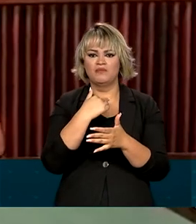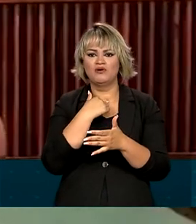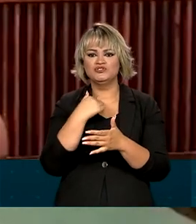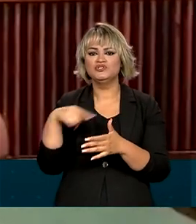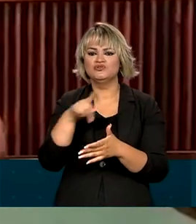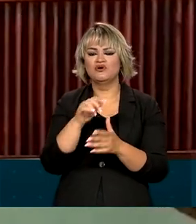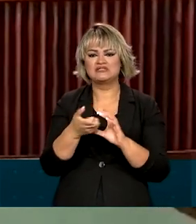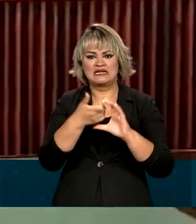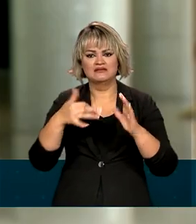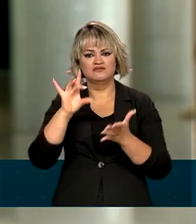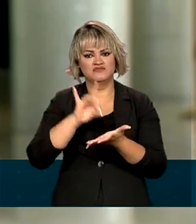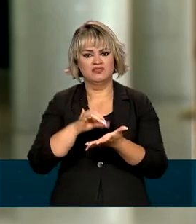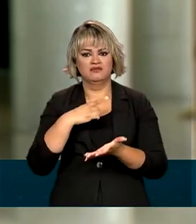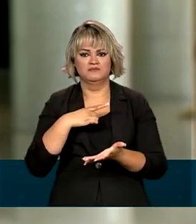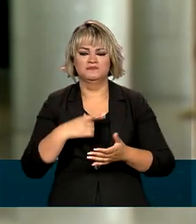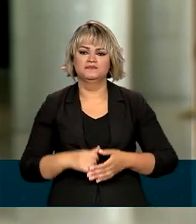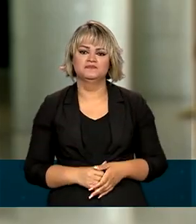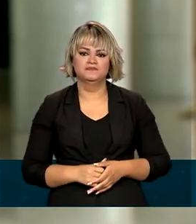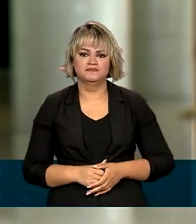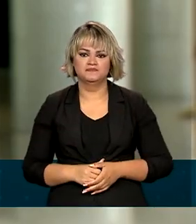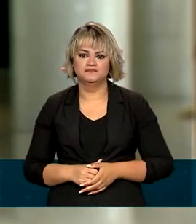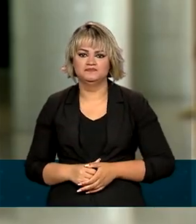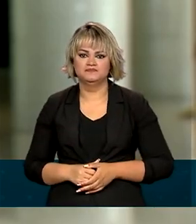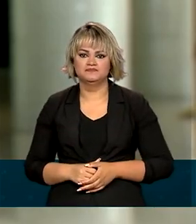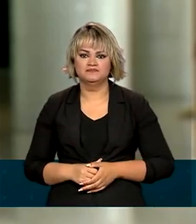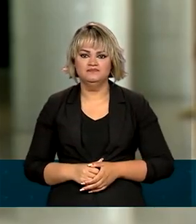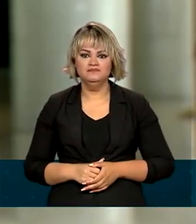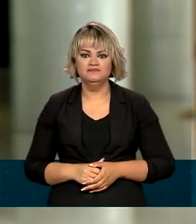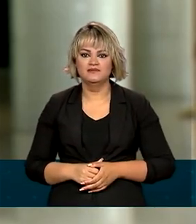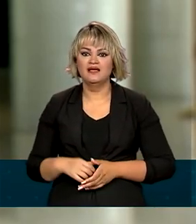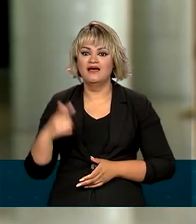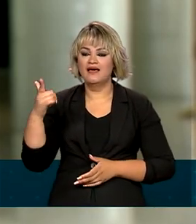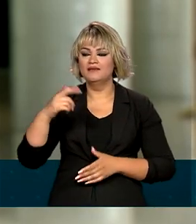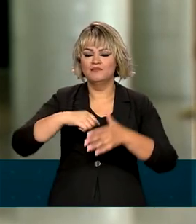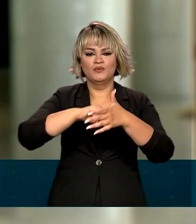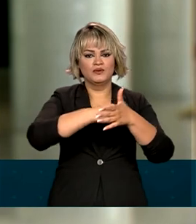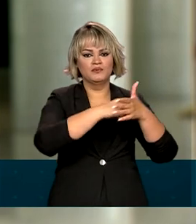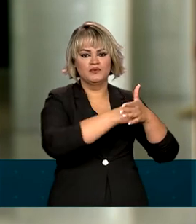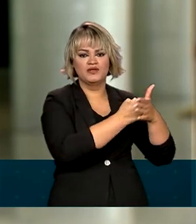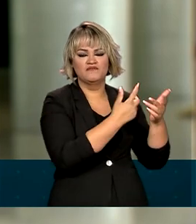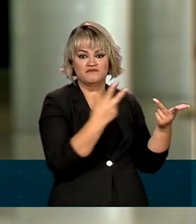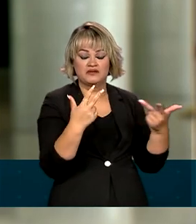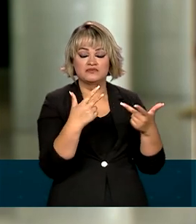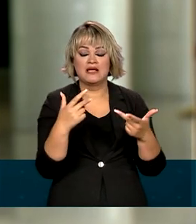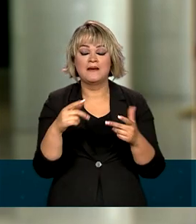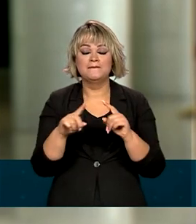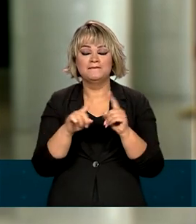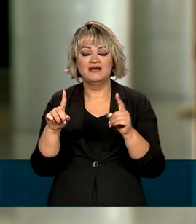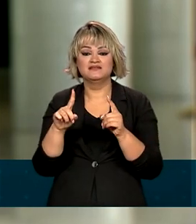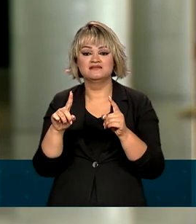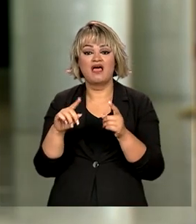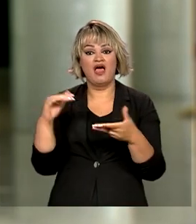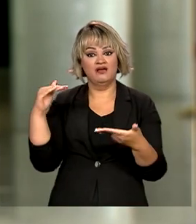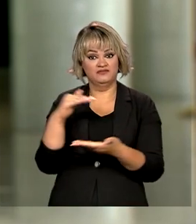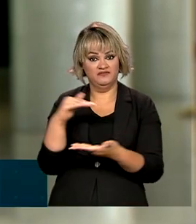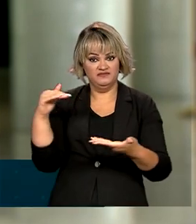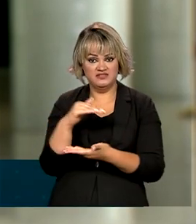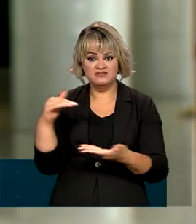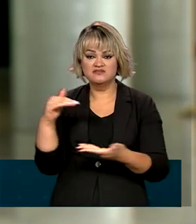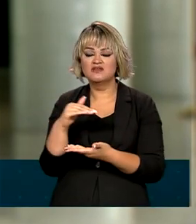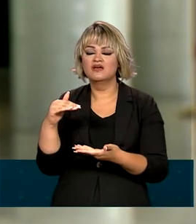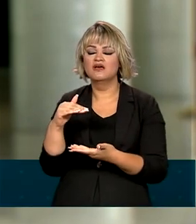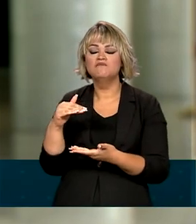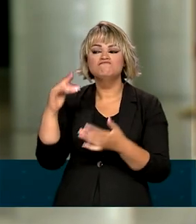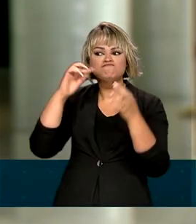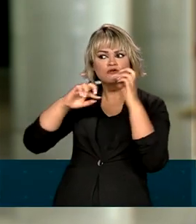legitimidade. Olha, Renata, aí diante dos bloqueios, a Agência Nacional de Vigilância Sanitária, a Anvisa,